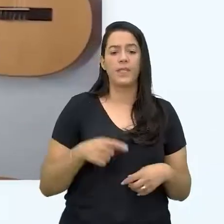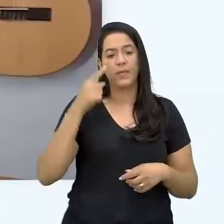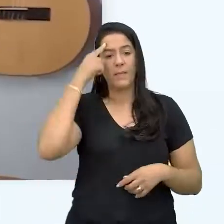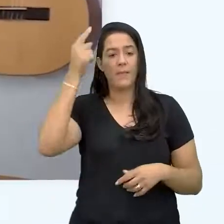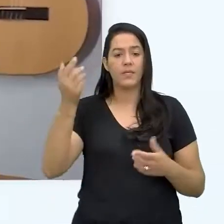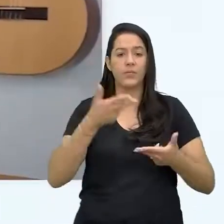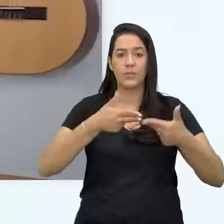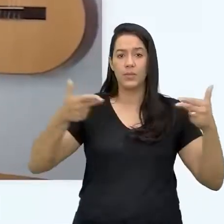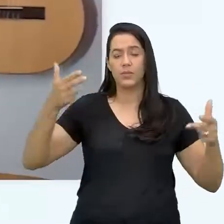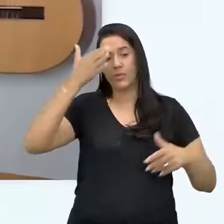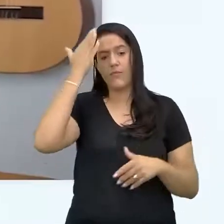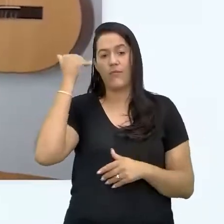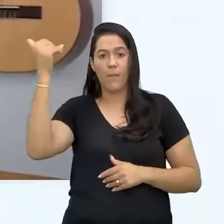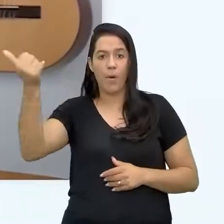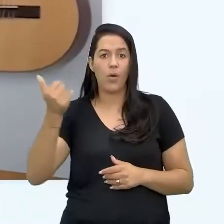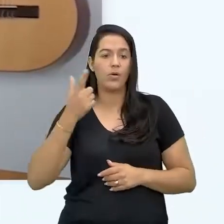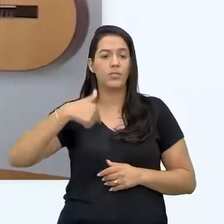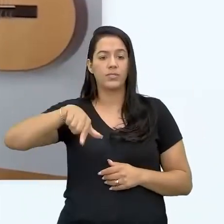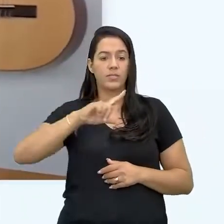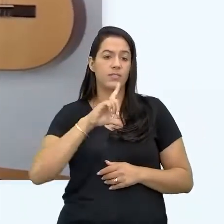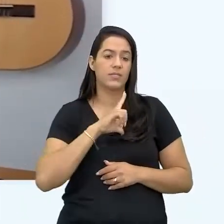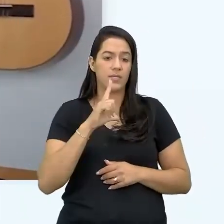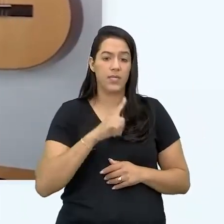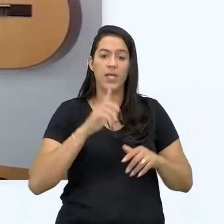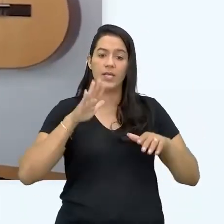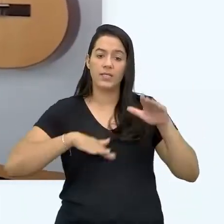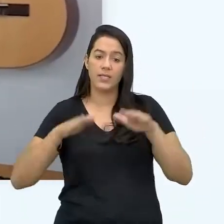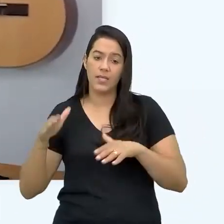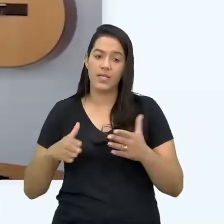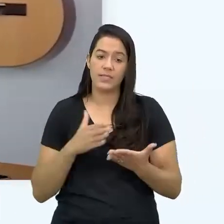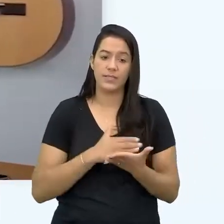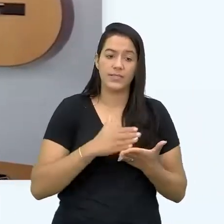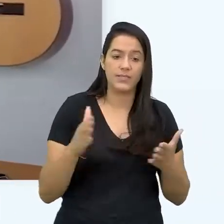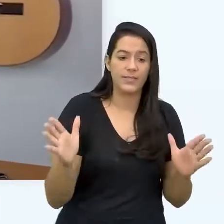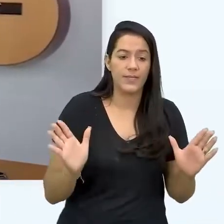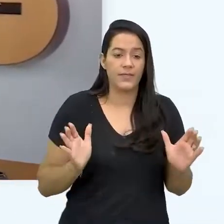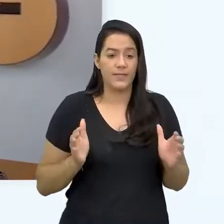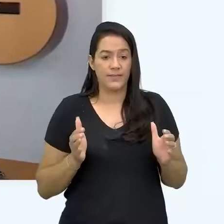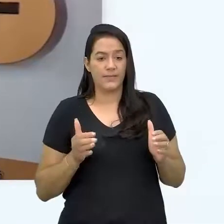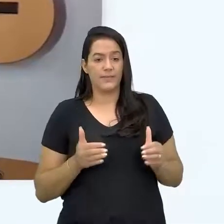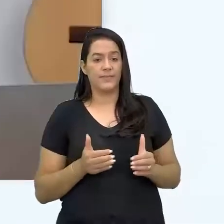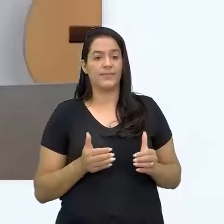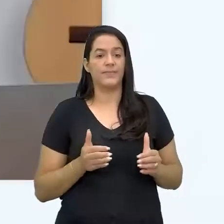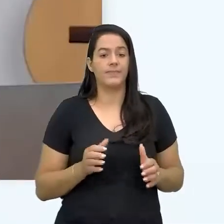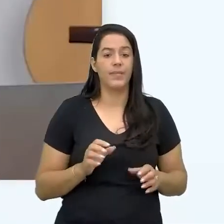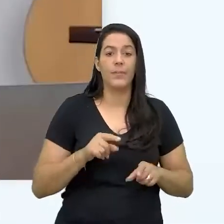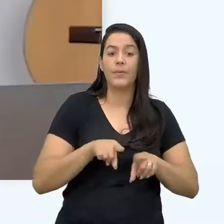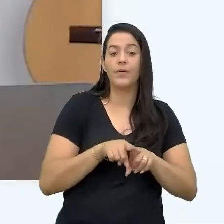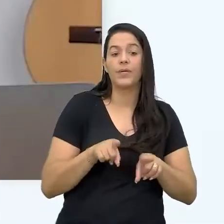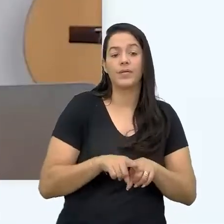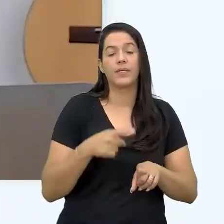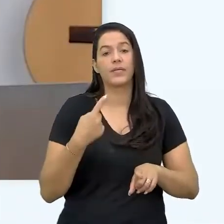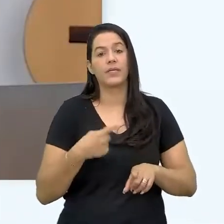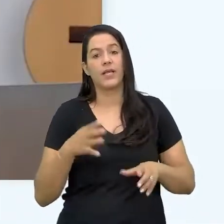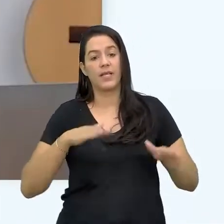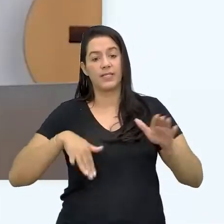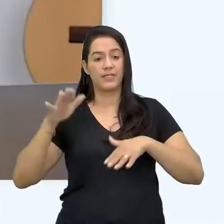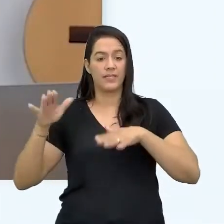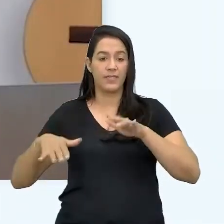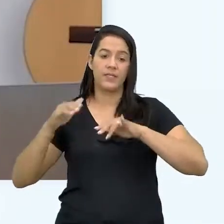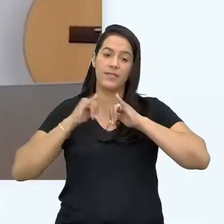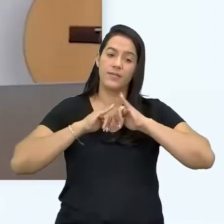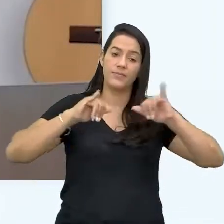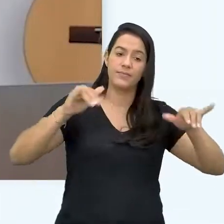artistas ou em pessoas que ficam muito famosas, elas às vezes começam a ficar meio, né, ali travadas, porque elas acabam fazendo o tal do media